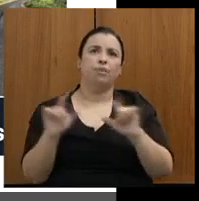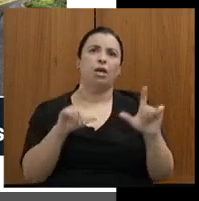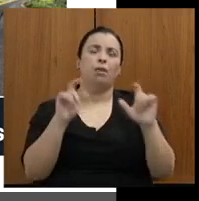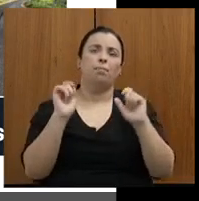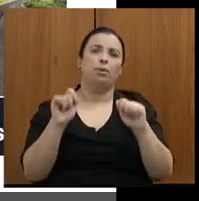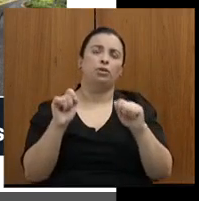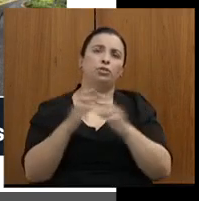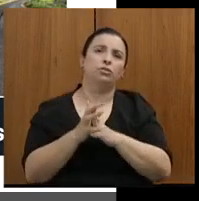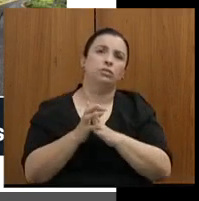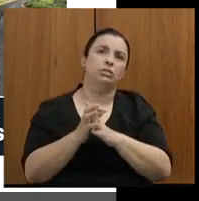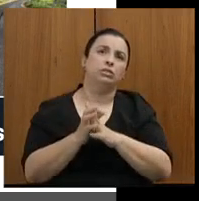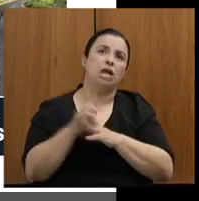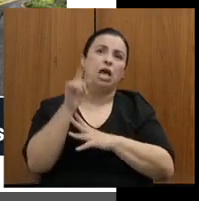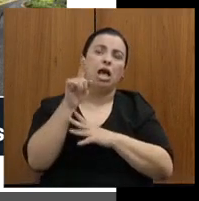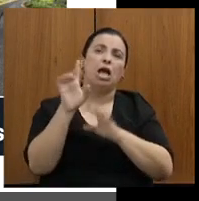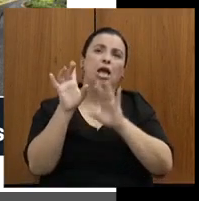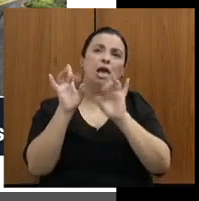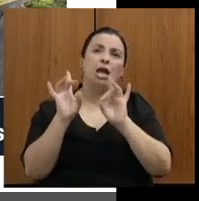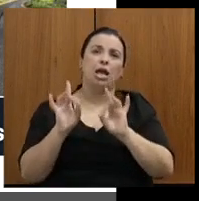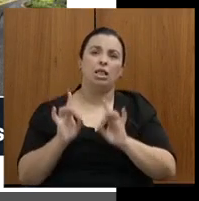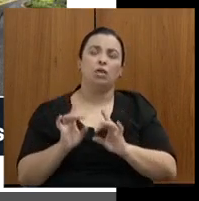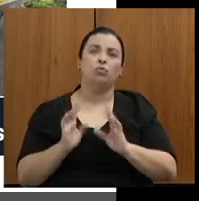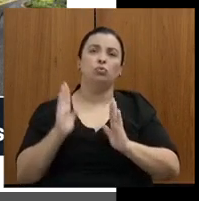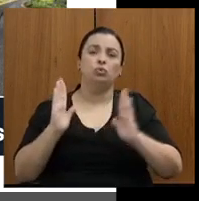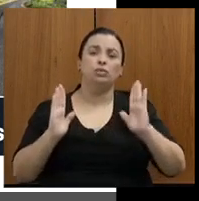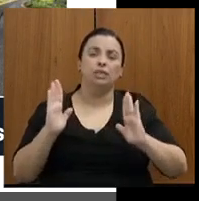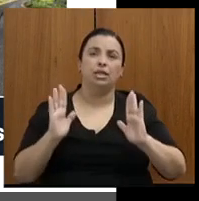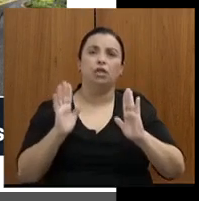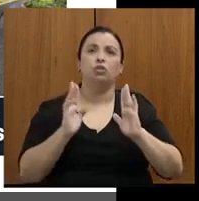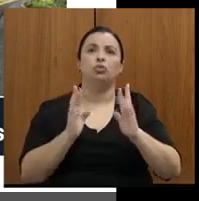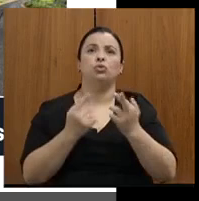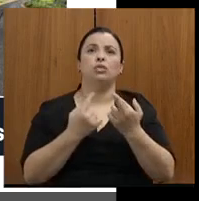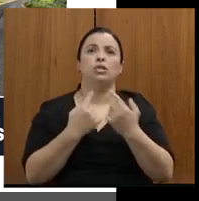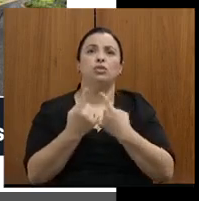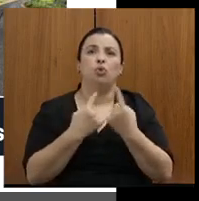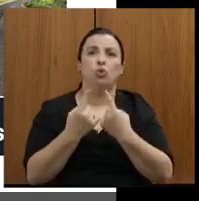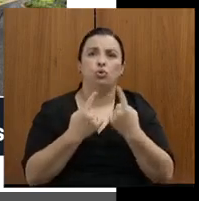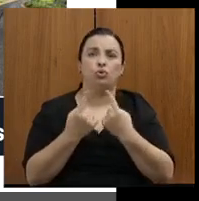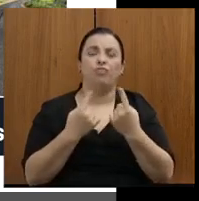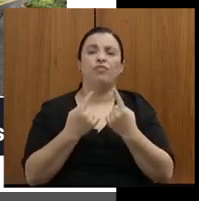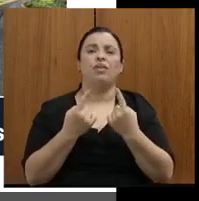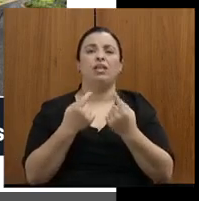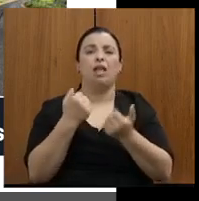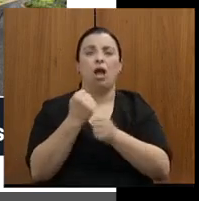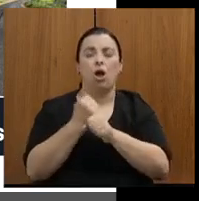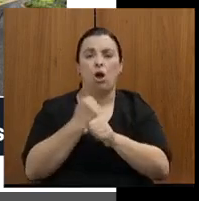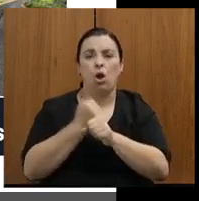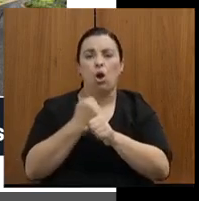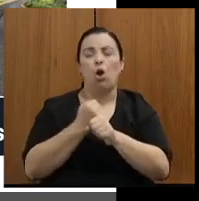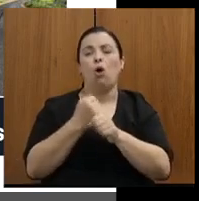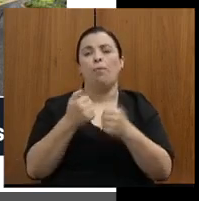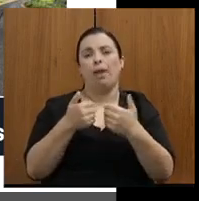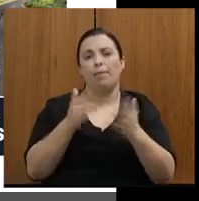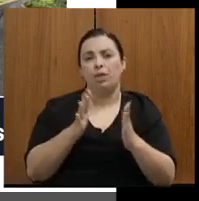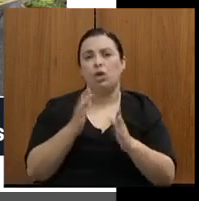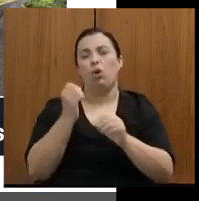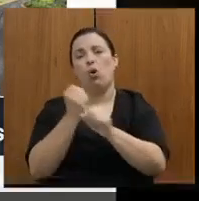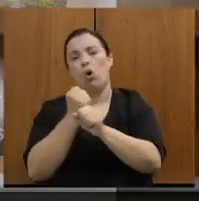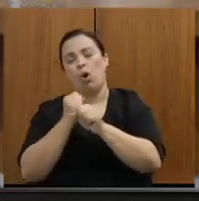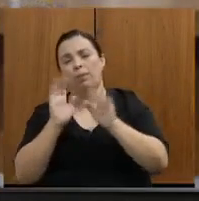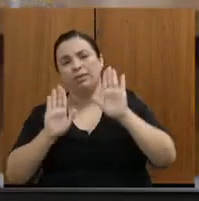temos aqui cada um dos trechos, já com a prestação de contas da obra iniciada, obra em licitação, obra